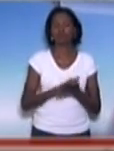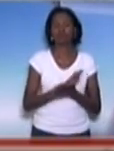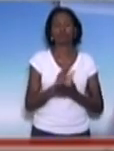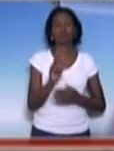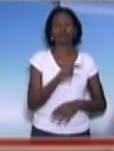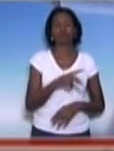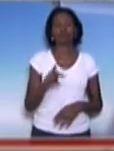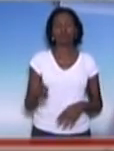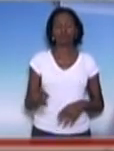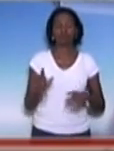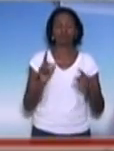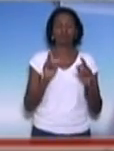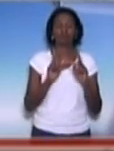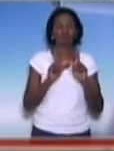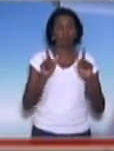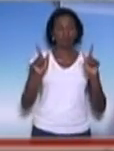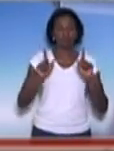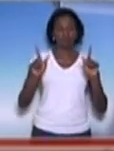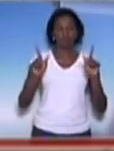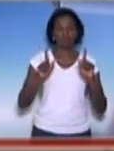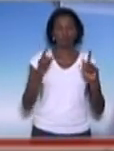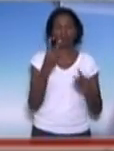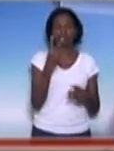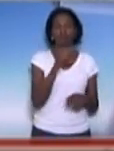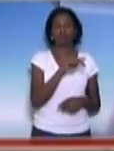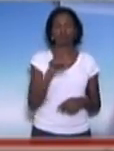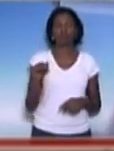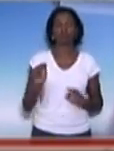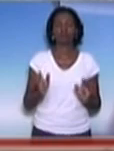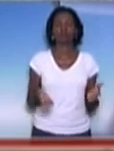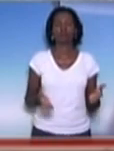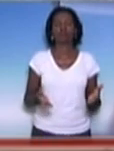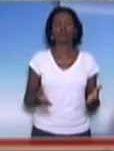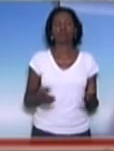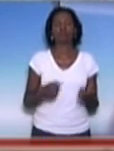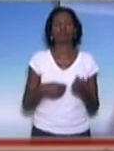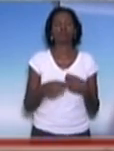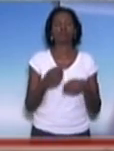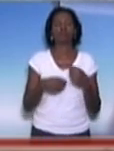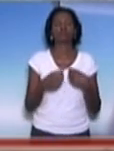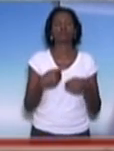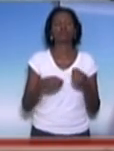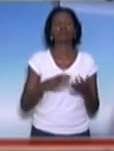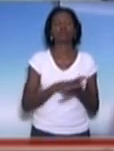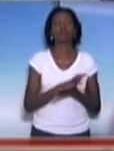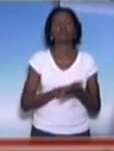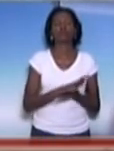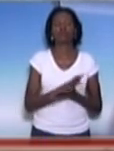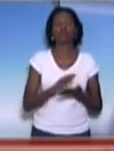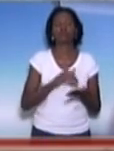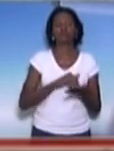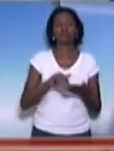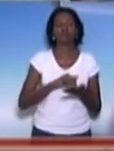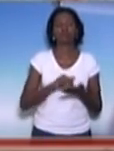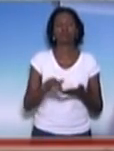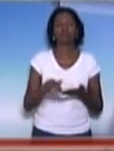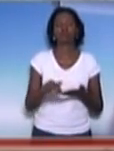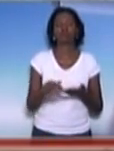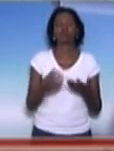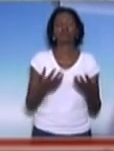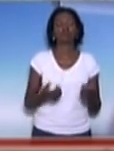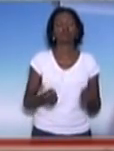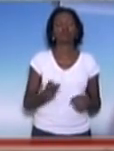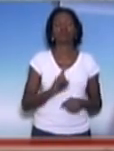professores. Os professores entraram em greve há duas semanas e não houve negociação. A Secretaria se recusa a